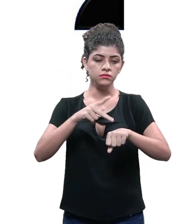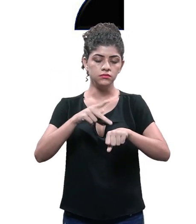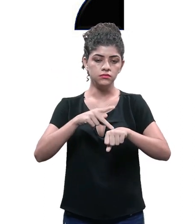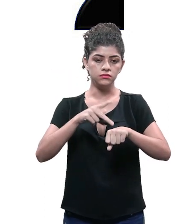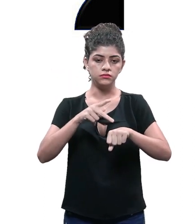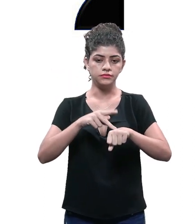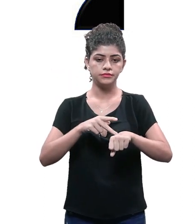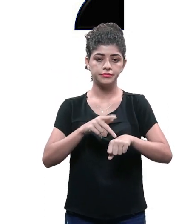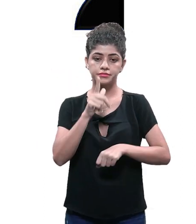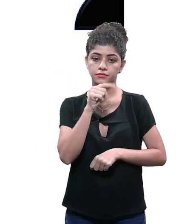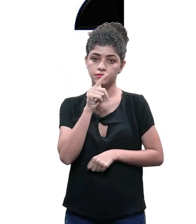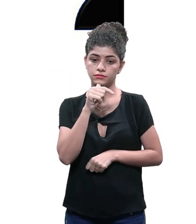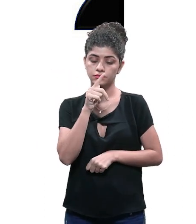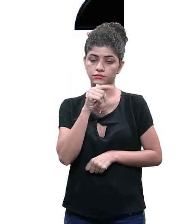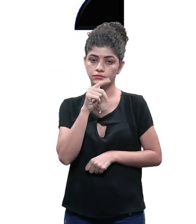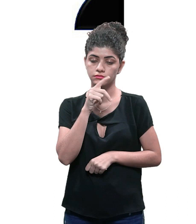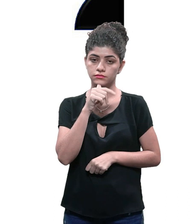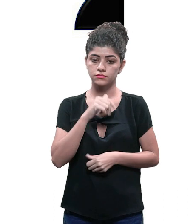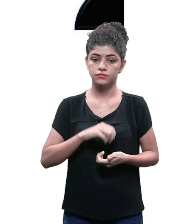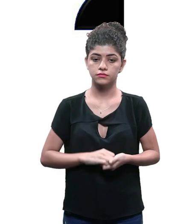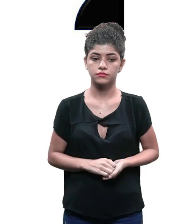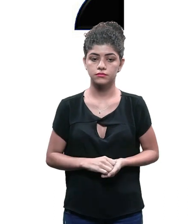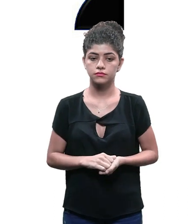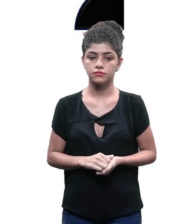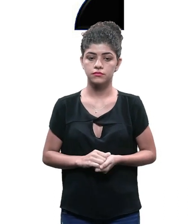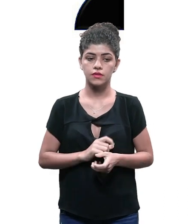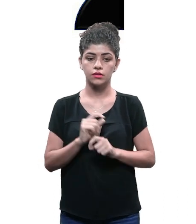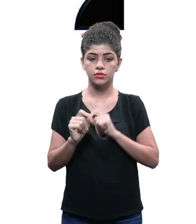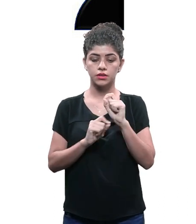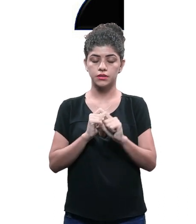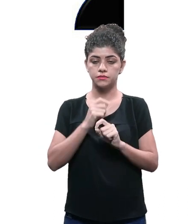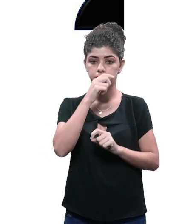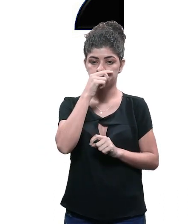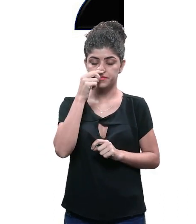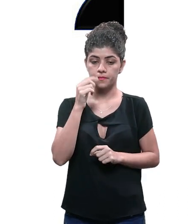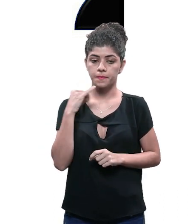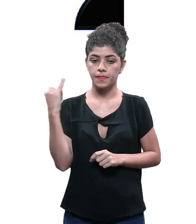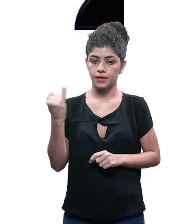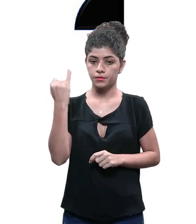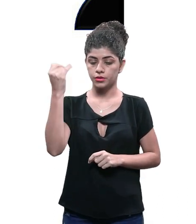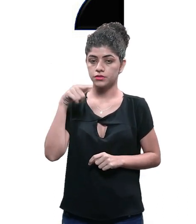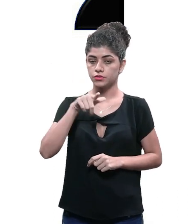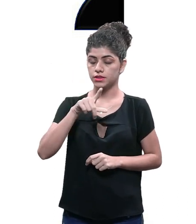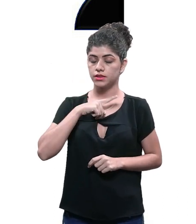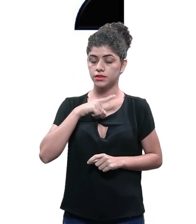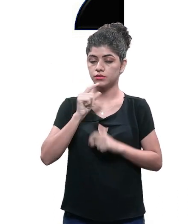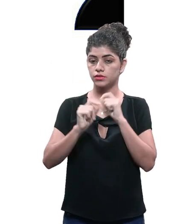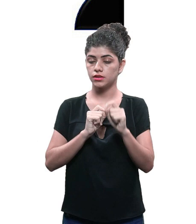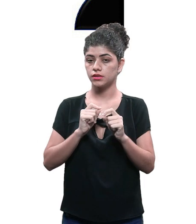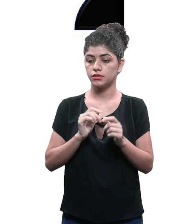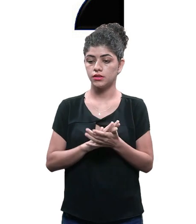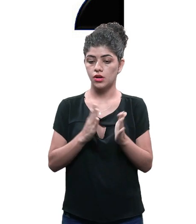gente não tem aqui exemplo, mas é só colocar na mistura água 0,75 O que que é 0,75? Pessoal, aí é importante